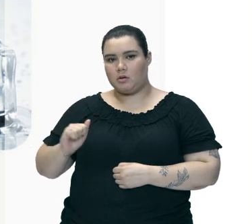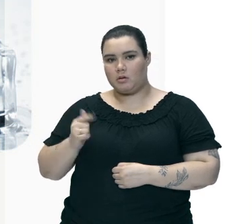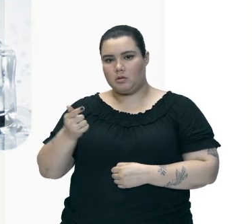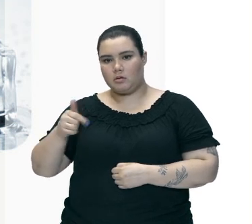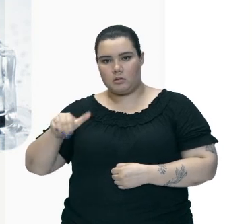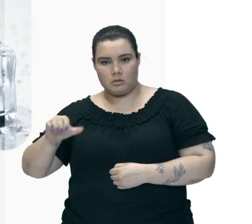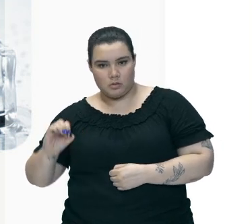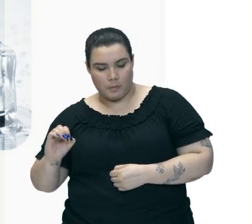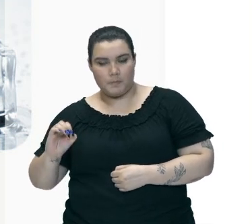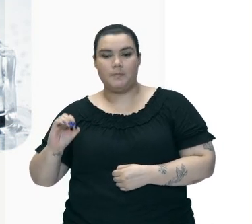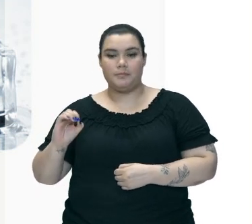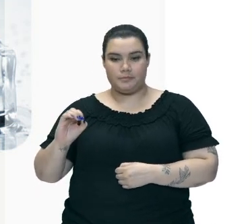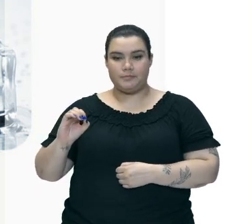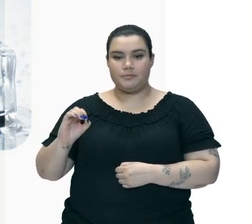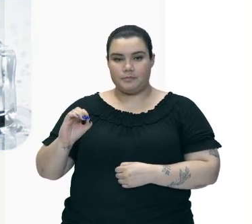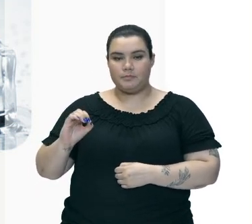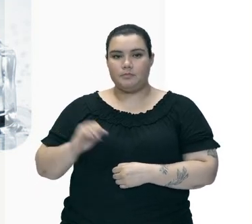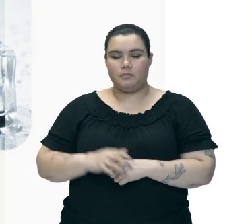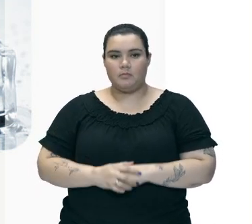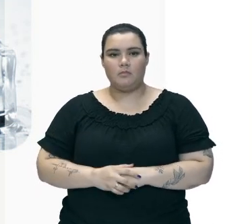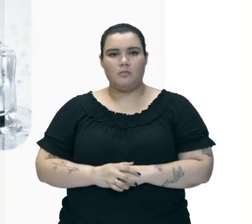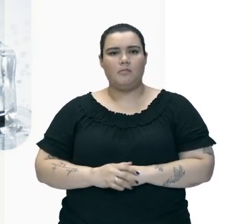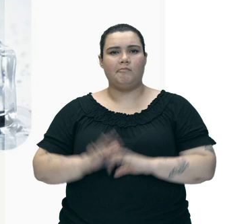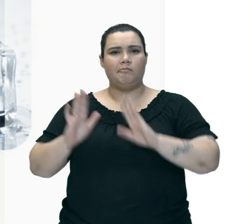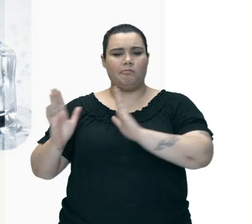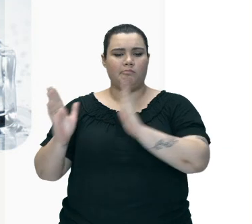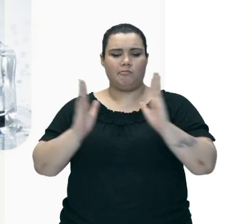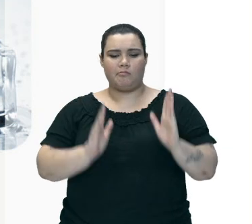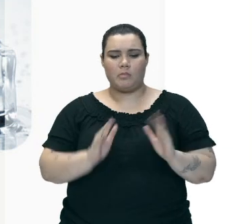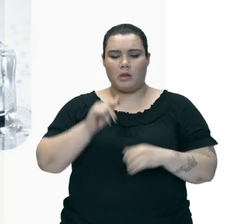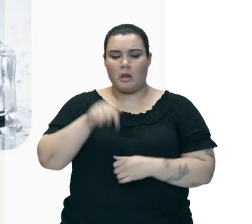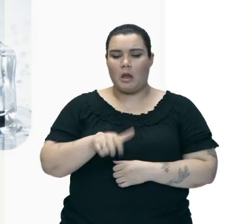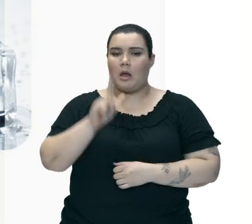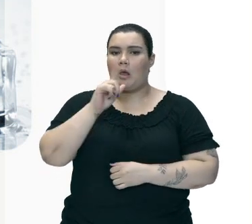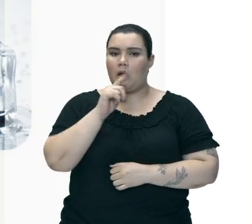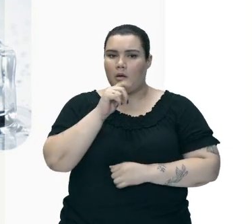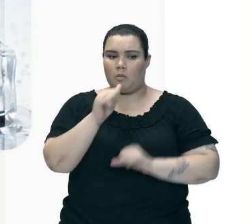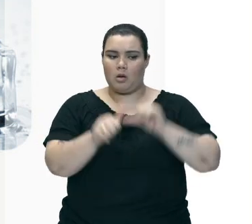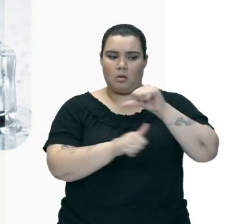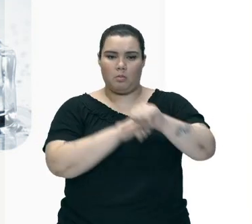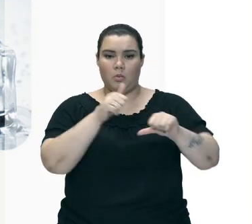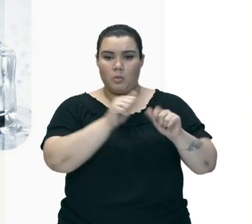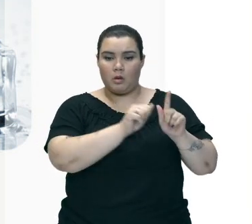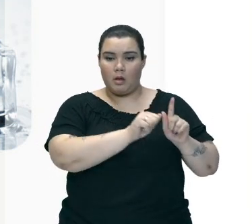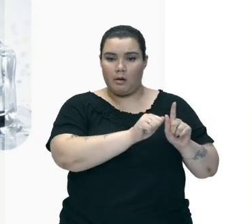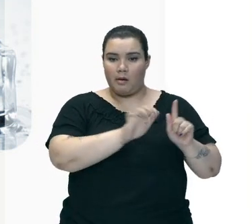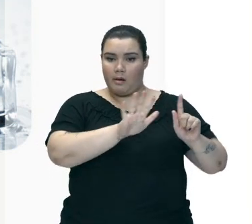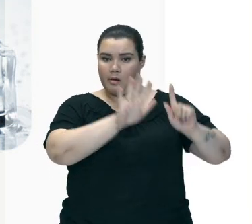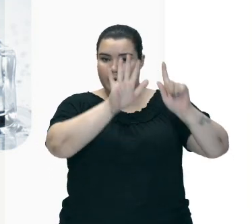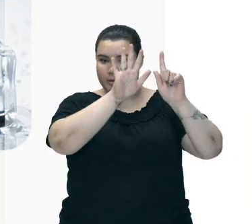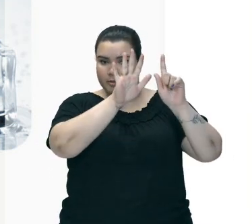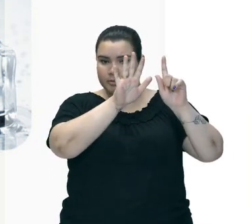Quando o líquido Vira um gás Nós temos Um processo Chamado de